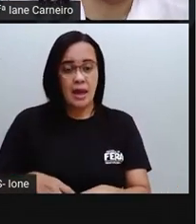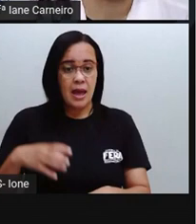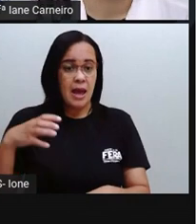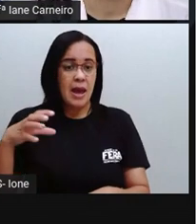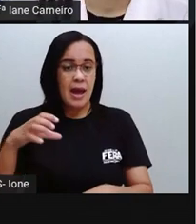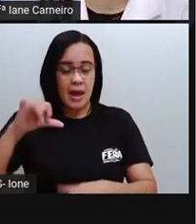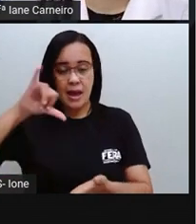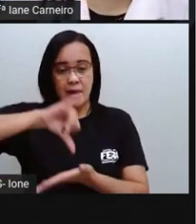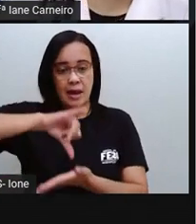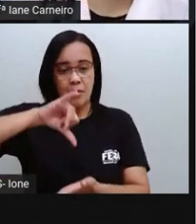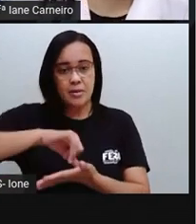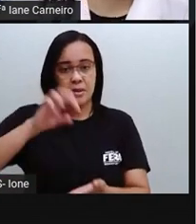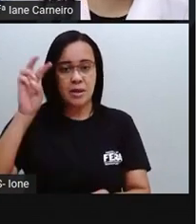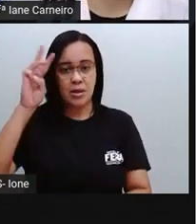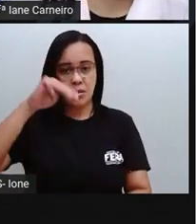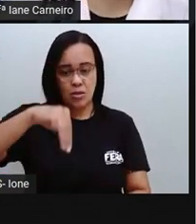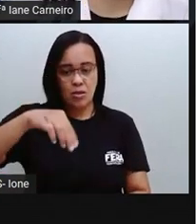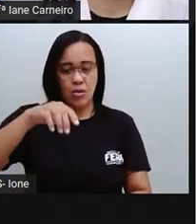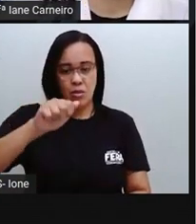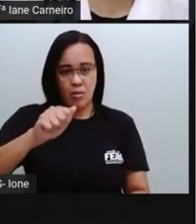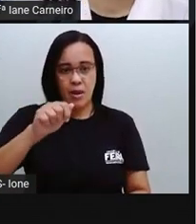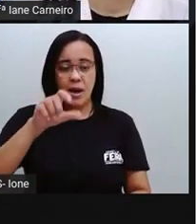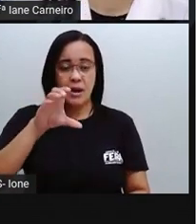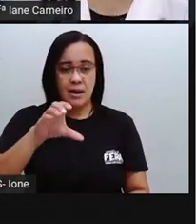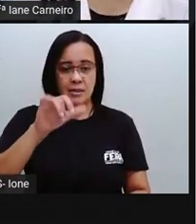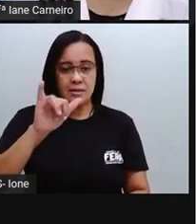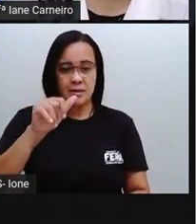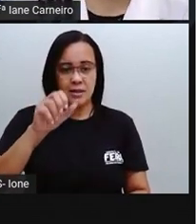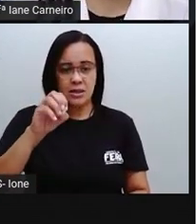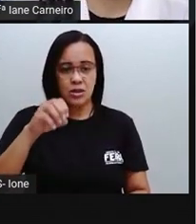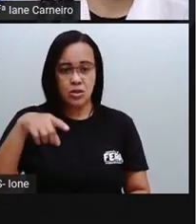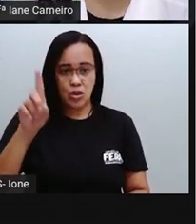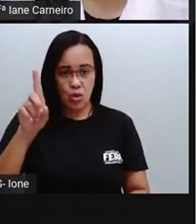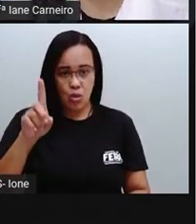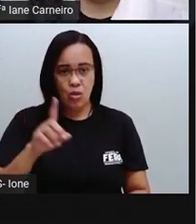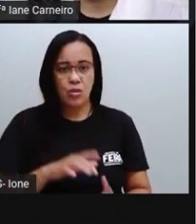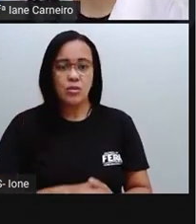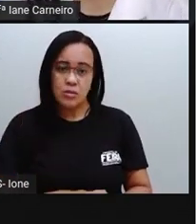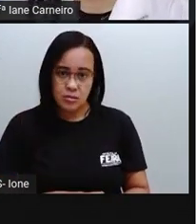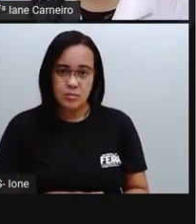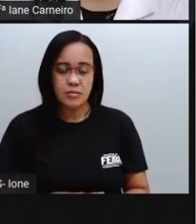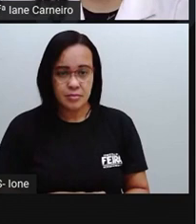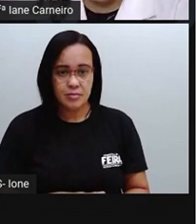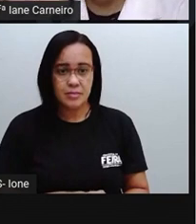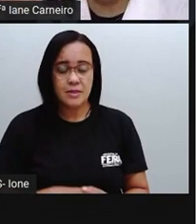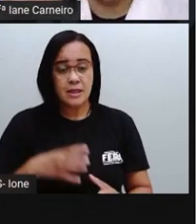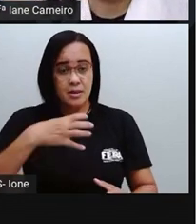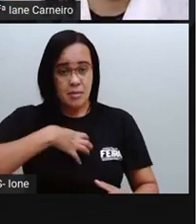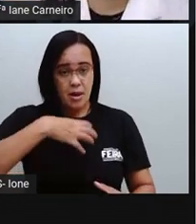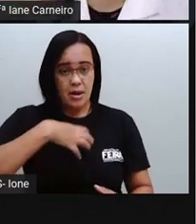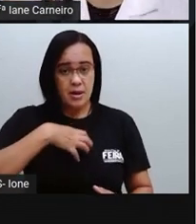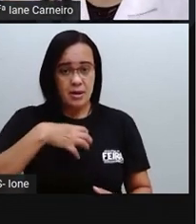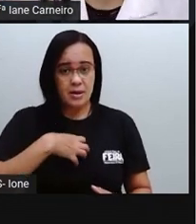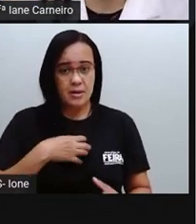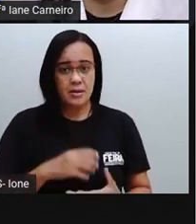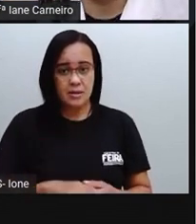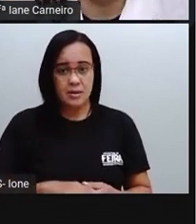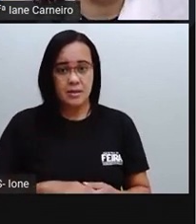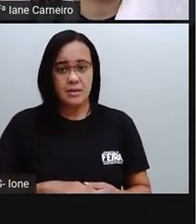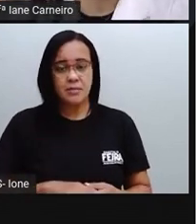tá bom? Na Bahia, quem sabe Salvador, E aí quem nasce em Salvador é